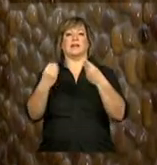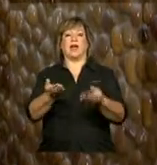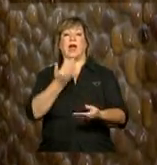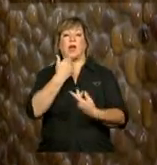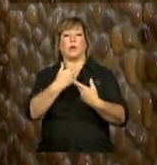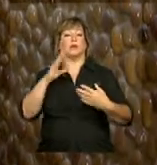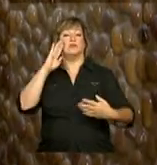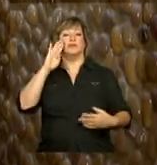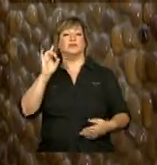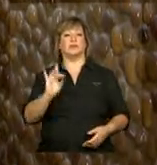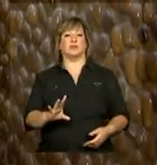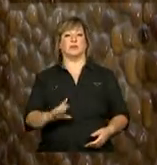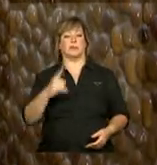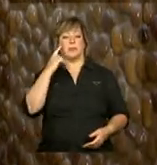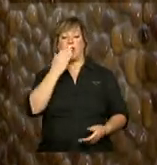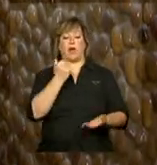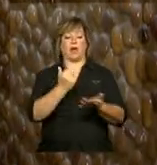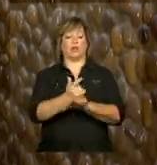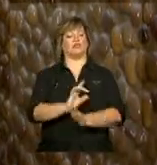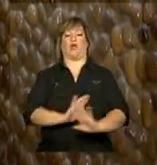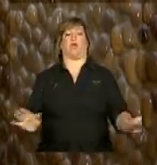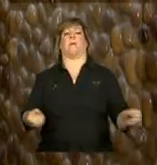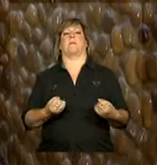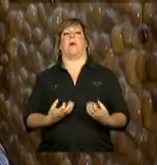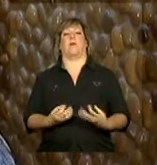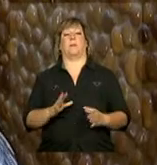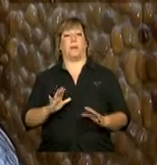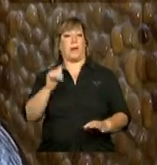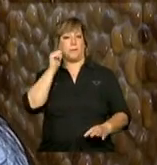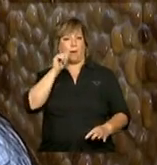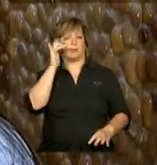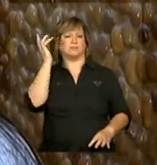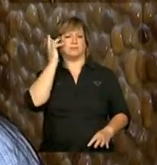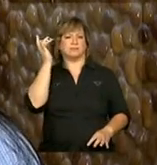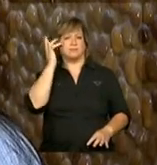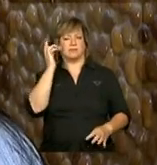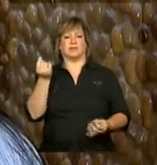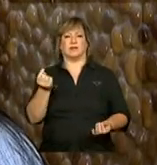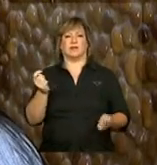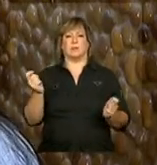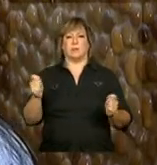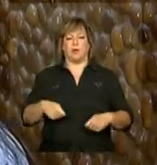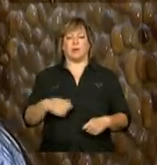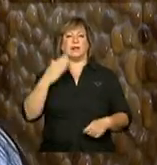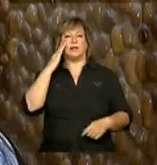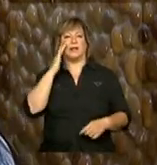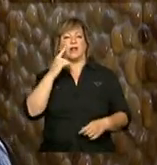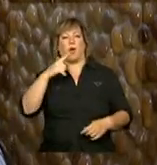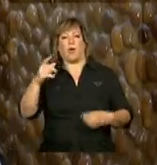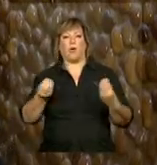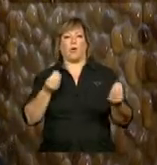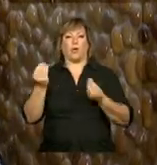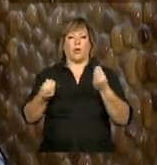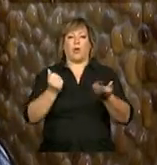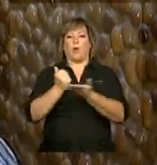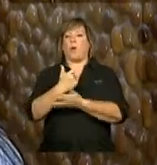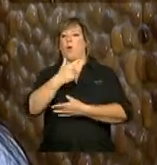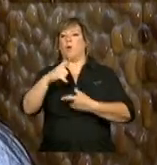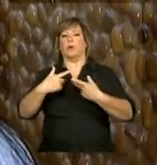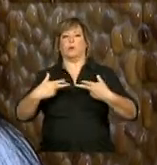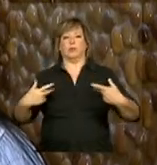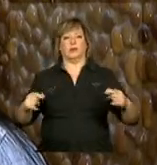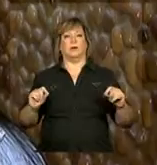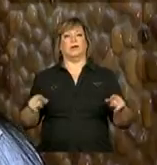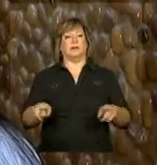Ele acha que comprou alimento, pronto, está bom. E a mãe não. A mãe já enxerga de outra forma, outras necessidades